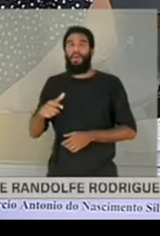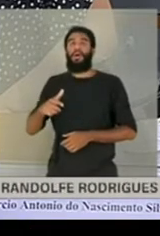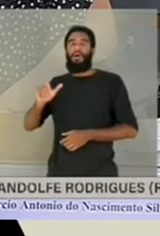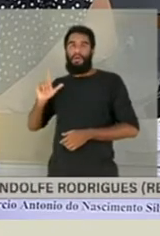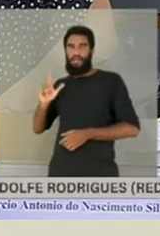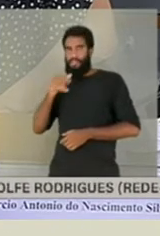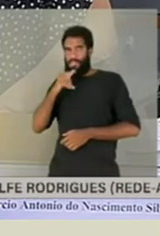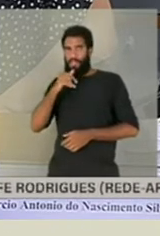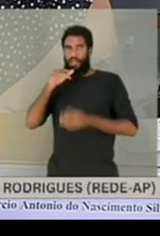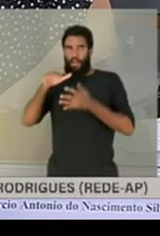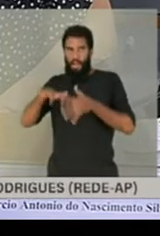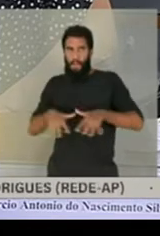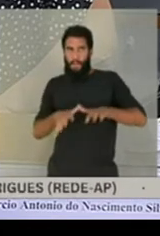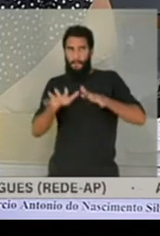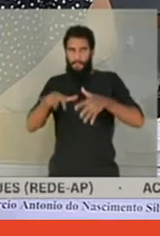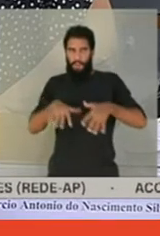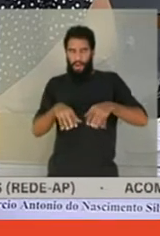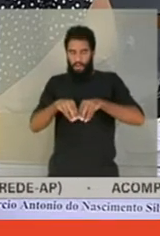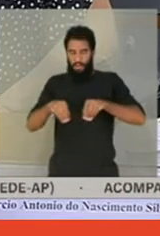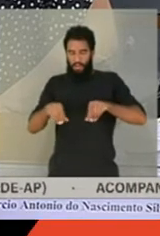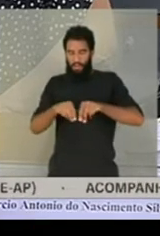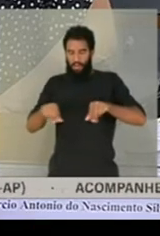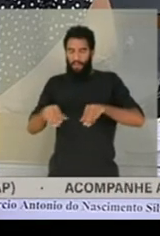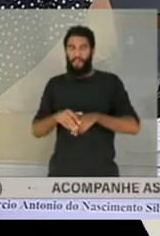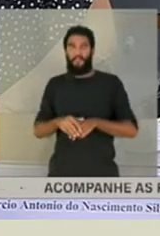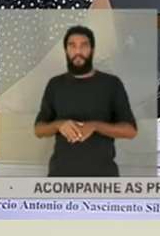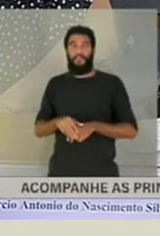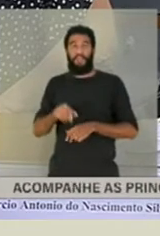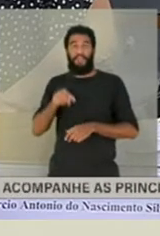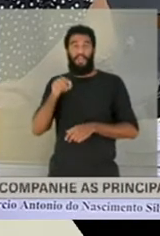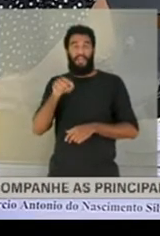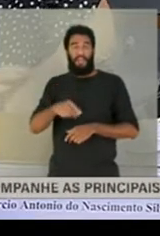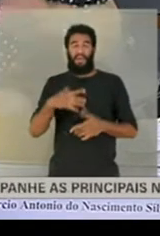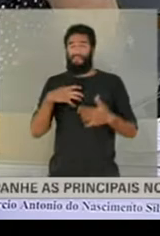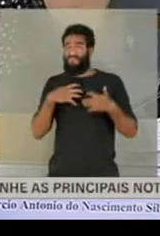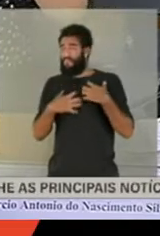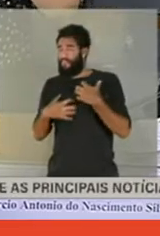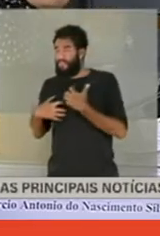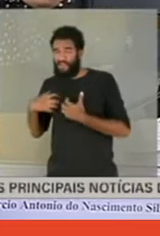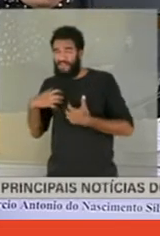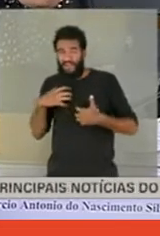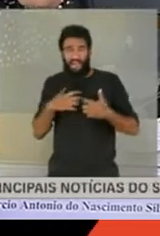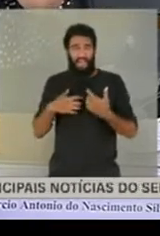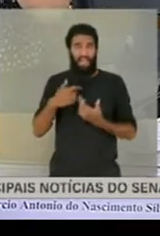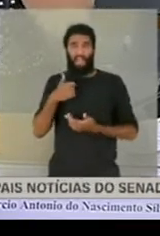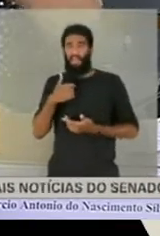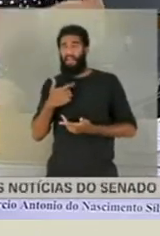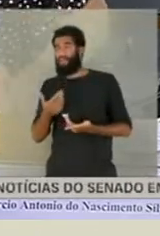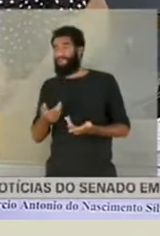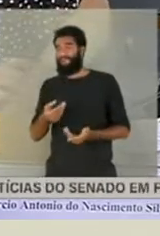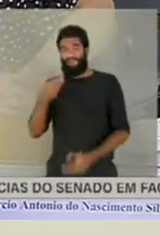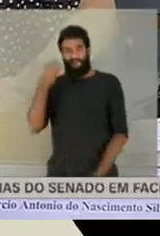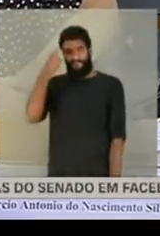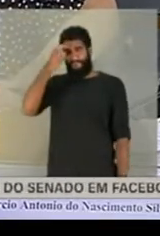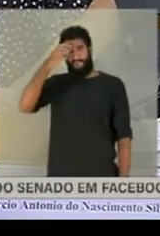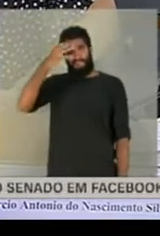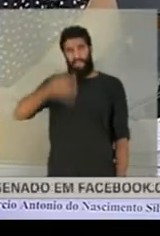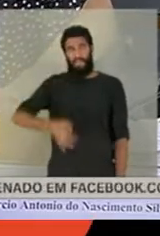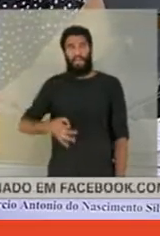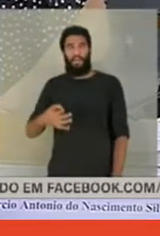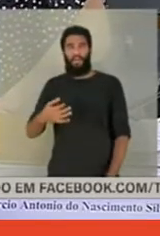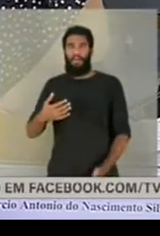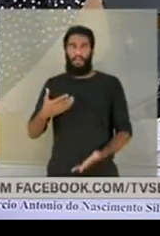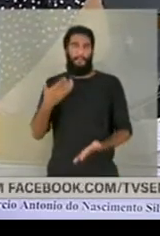que um movimento, um domingo. Quando eu cheguei, e eu, ali, eu tive um ato de desespero, perdi a razão, porque eu não aceitei